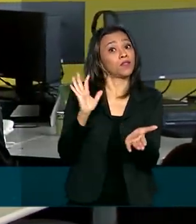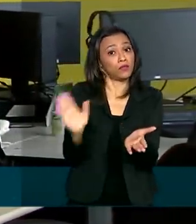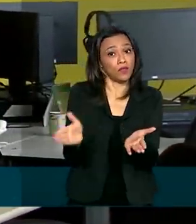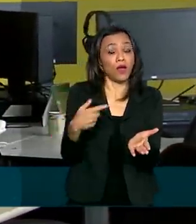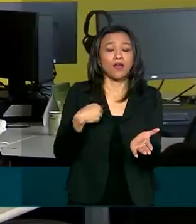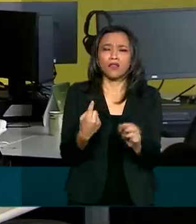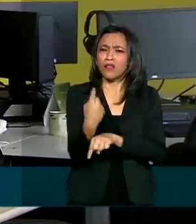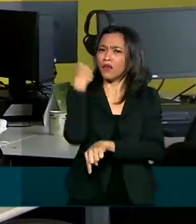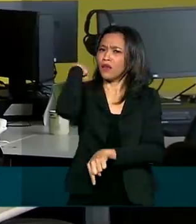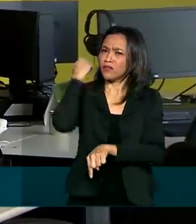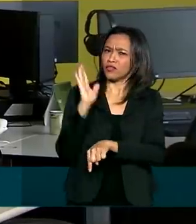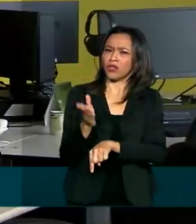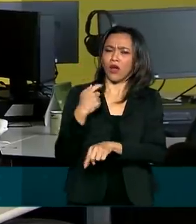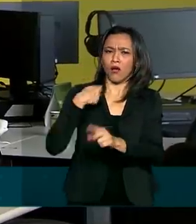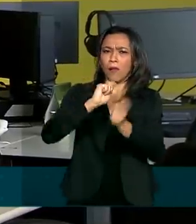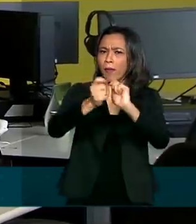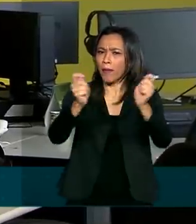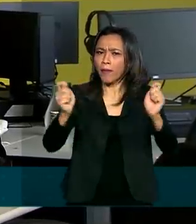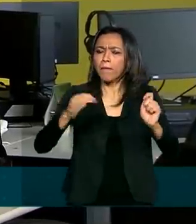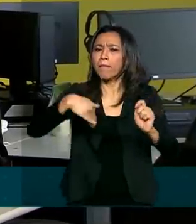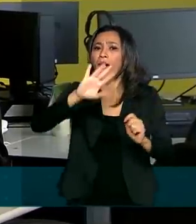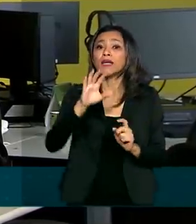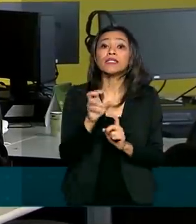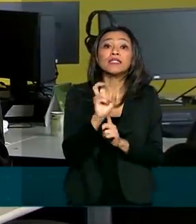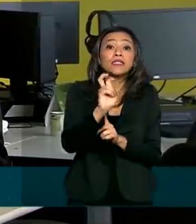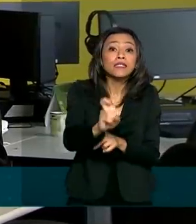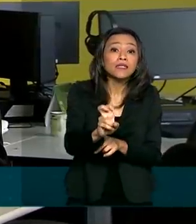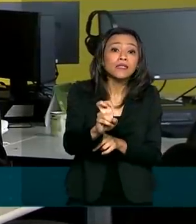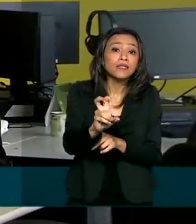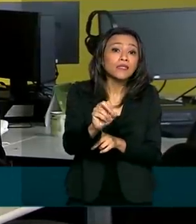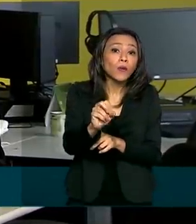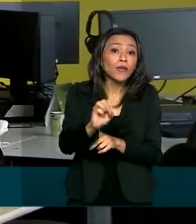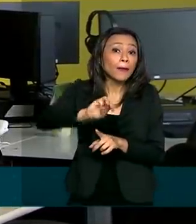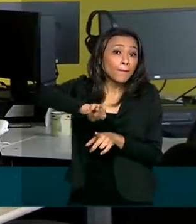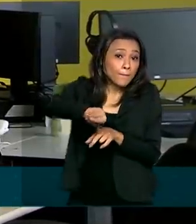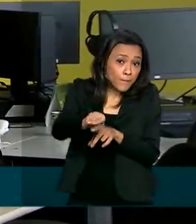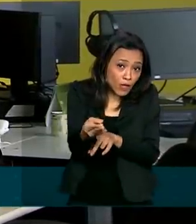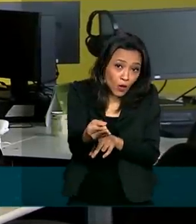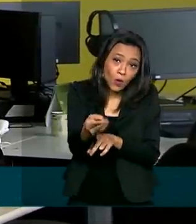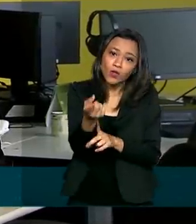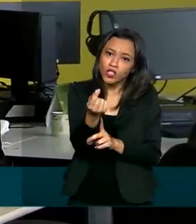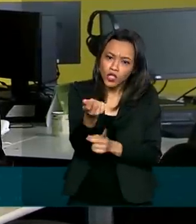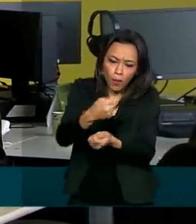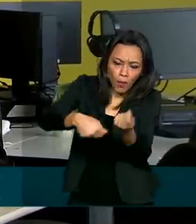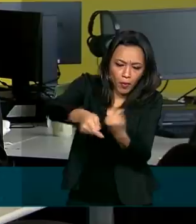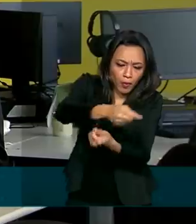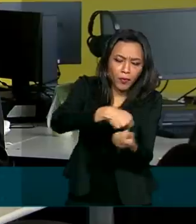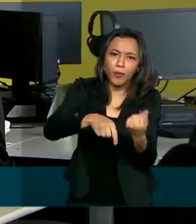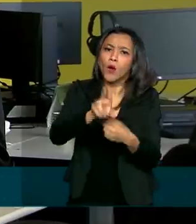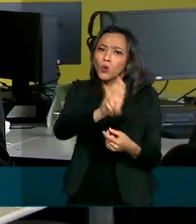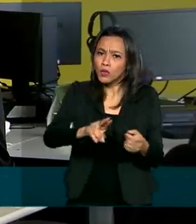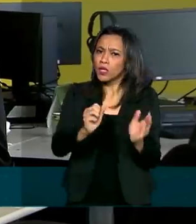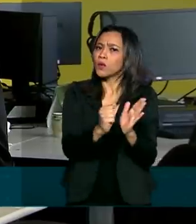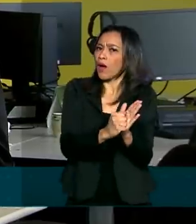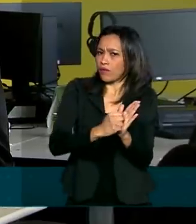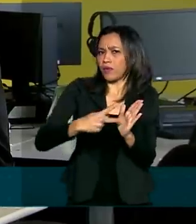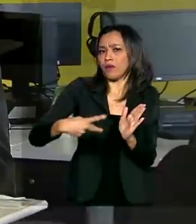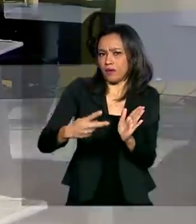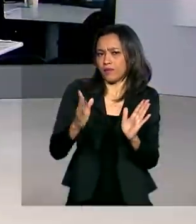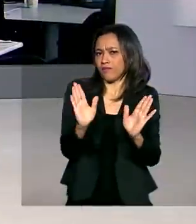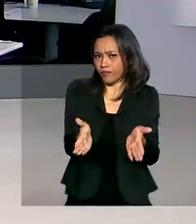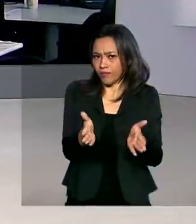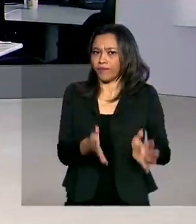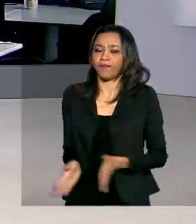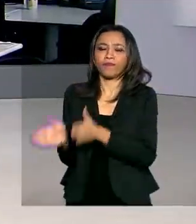do pagamento do auxílio já foram realizadas mais de 50 milhões de transações financeiras com o aplicativo Caixa Tem. Renata?